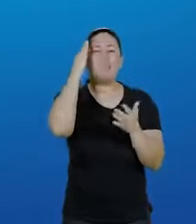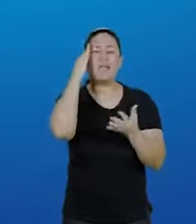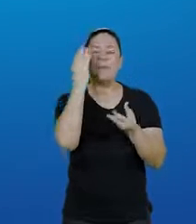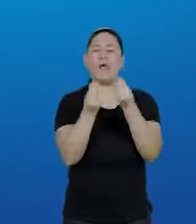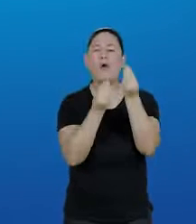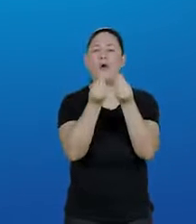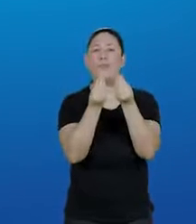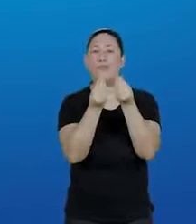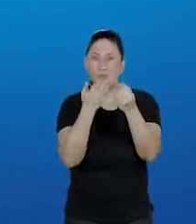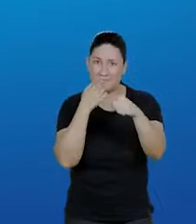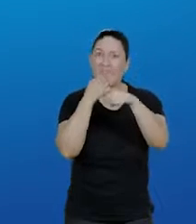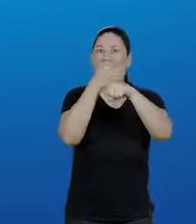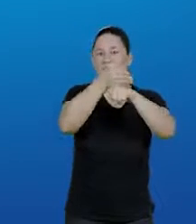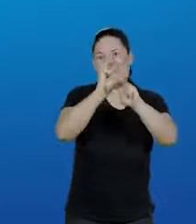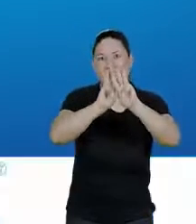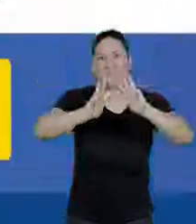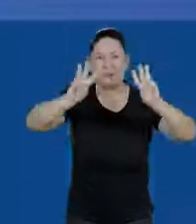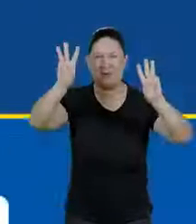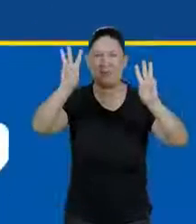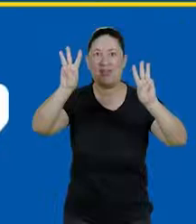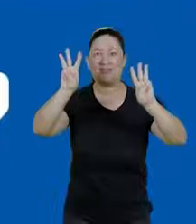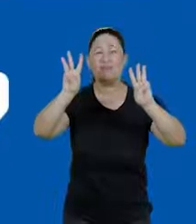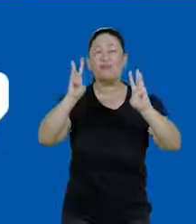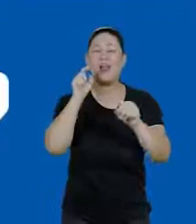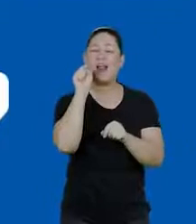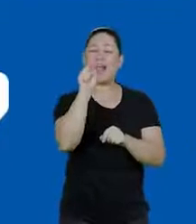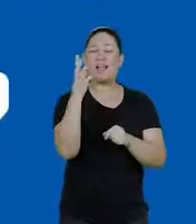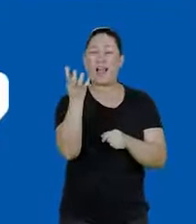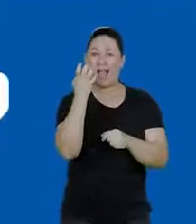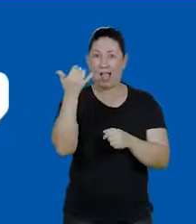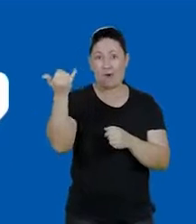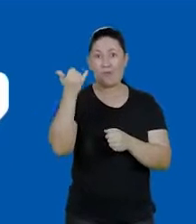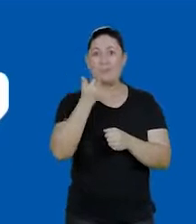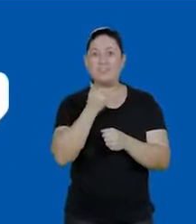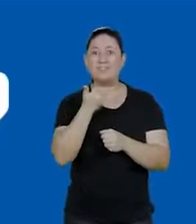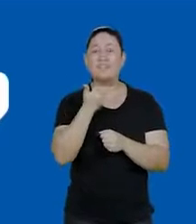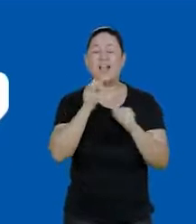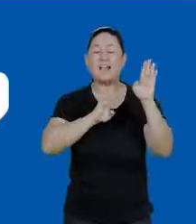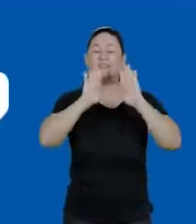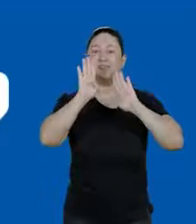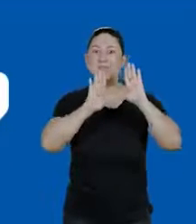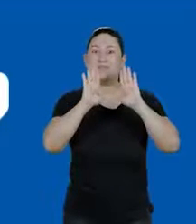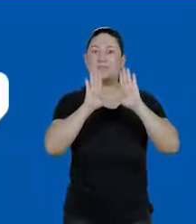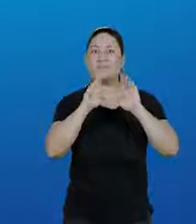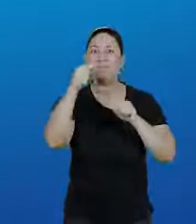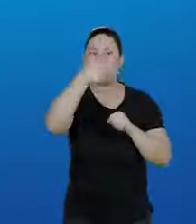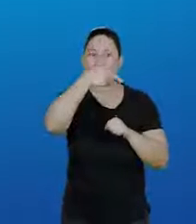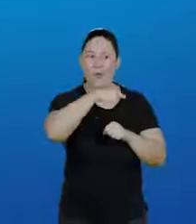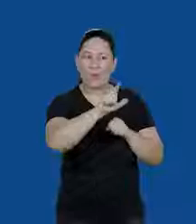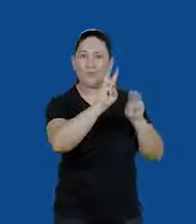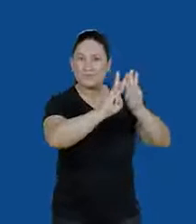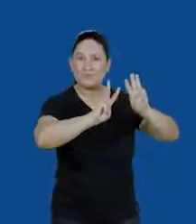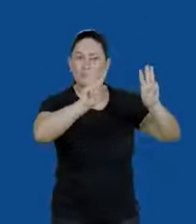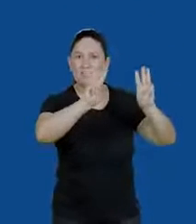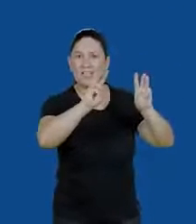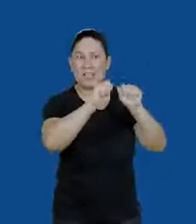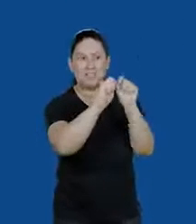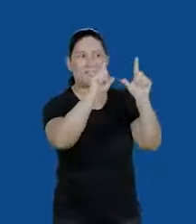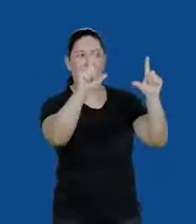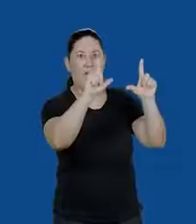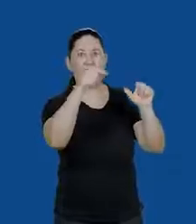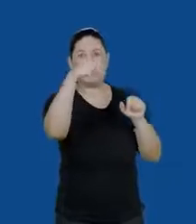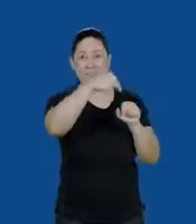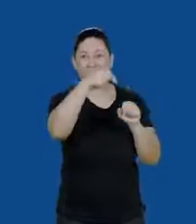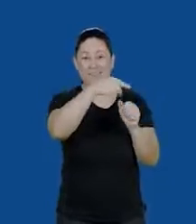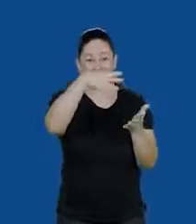licitações, é só acessar o Portal da Prefeitura e clicar no Quero Ser Avisado das Licitações. Você será encaminhado